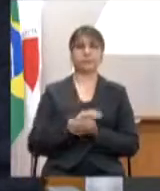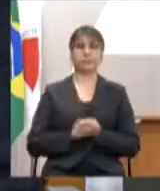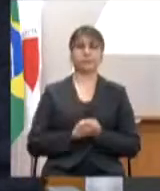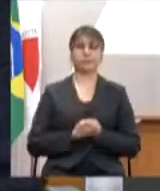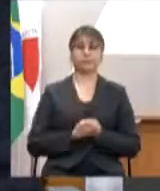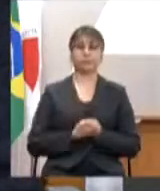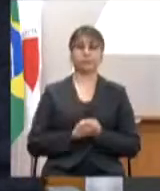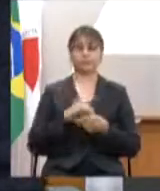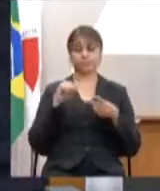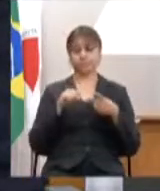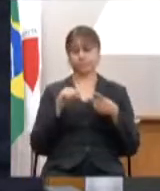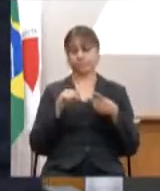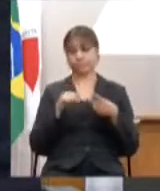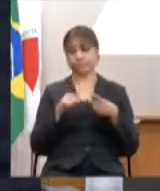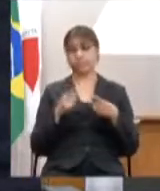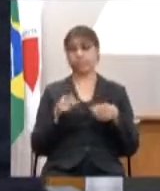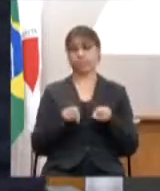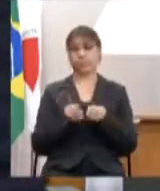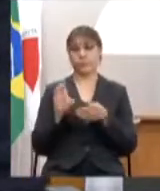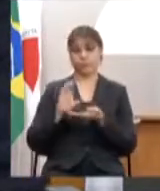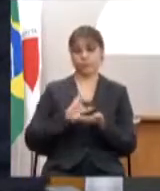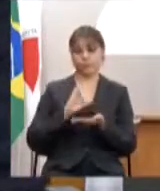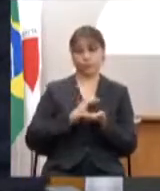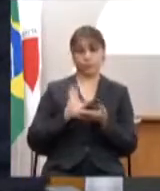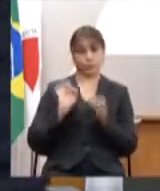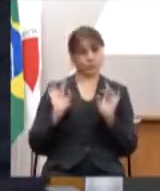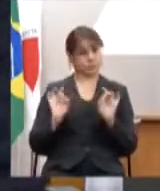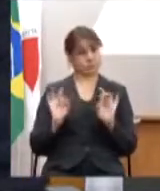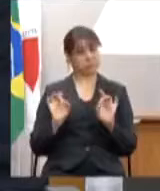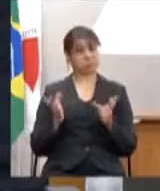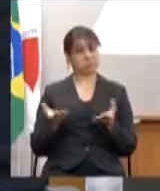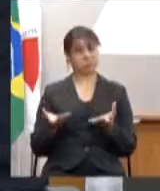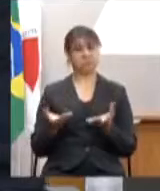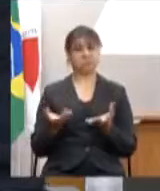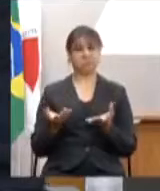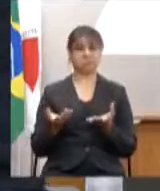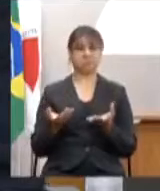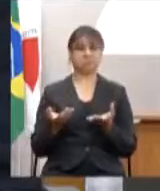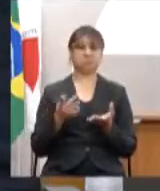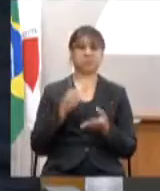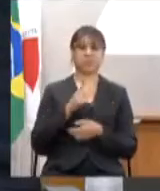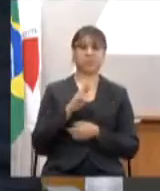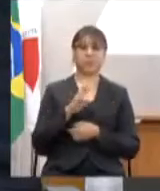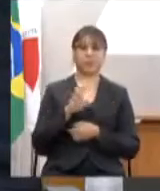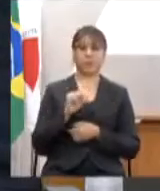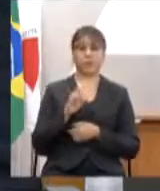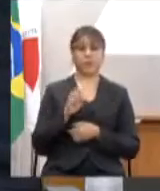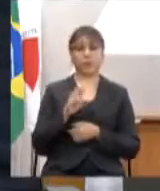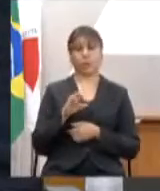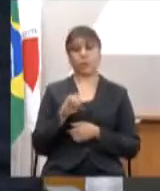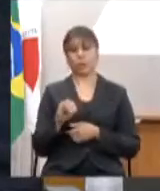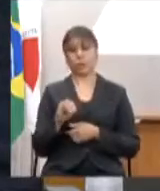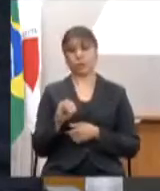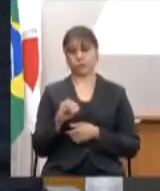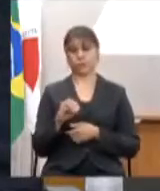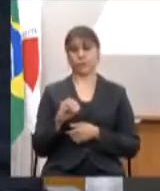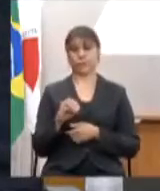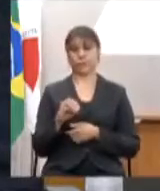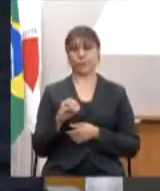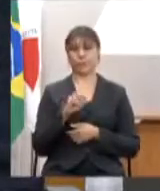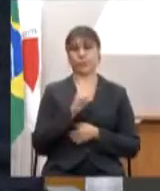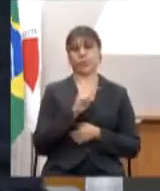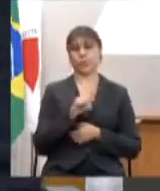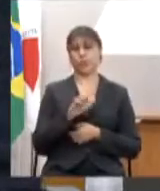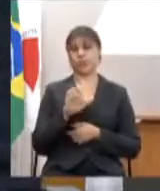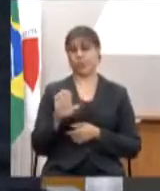Segundo, receitas extraordinárias, um precatório que a AGE,